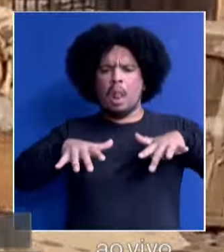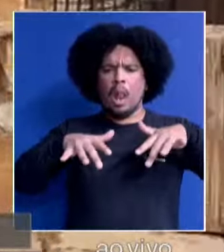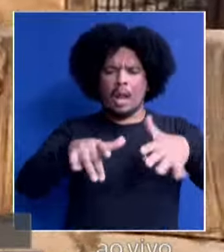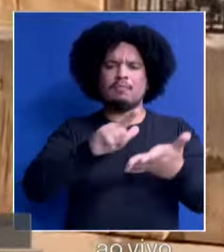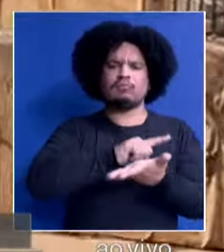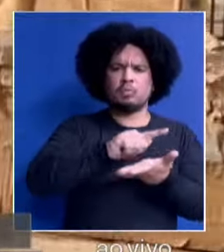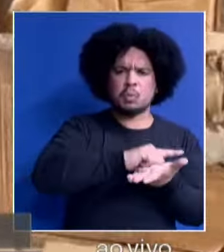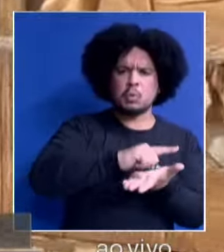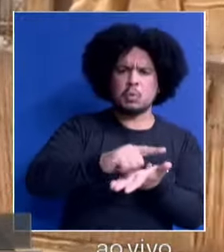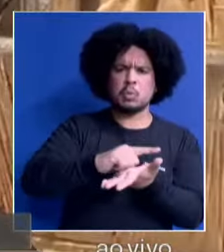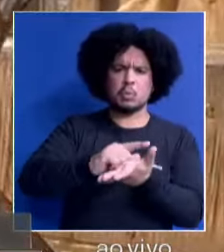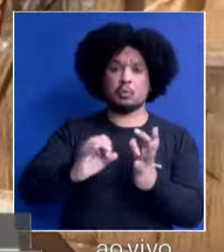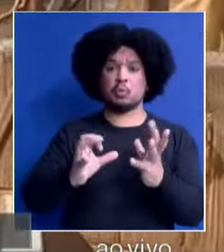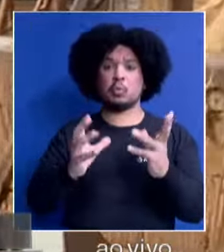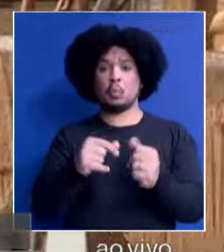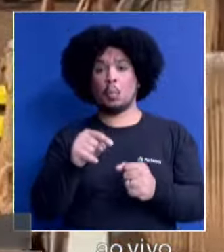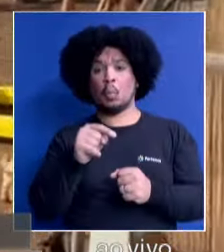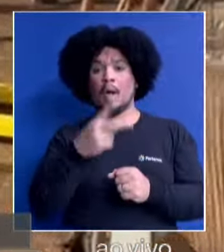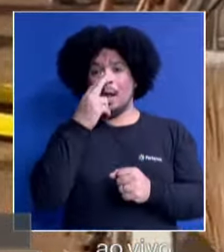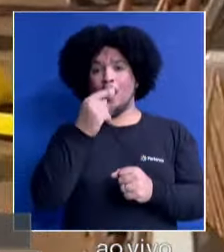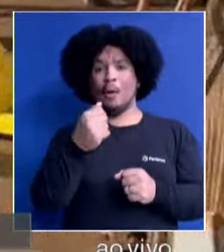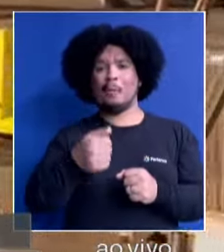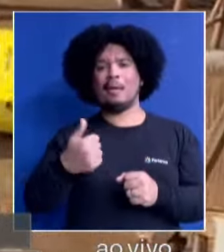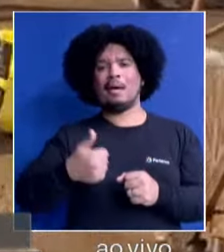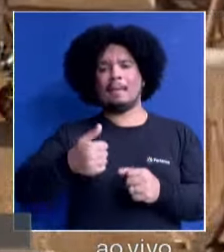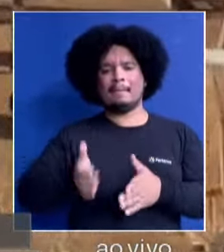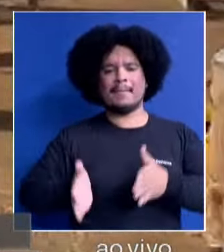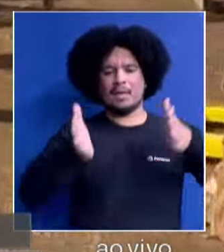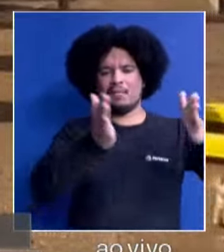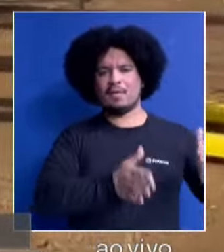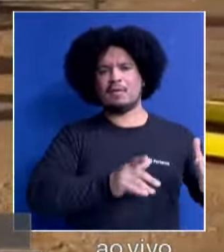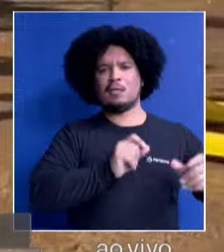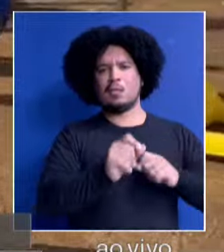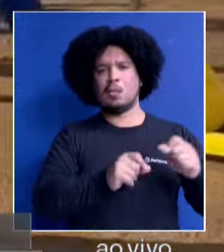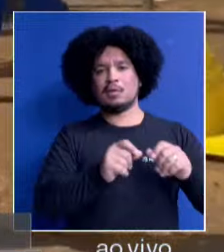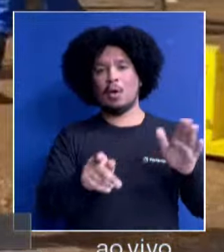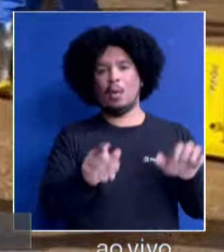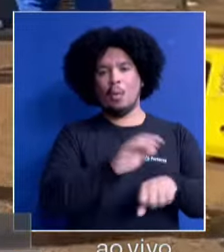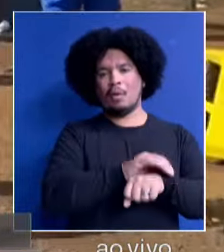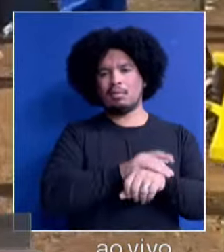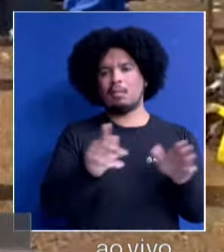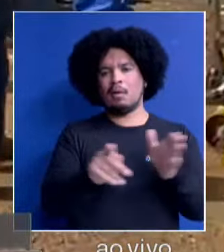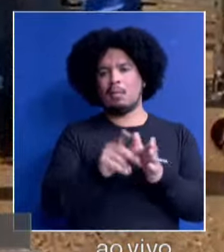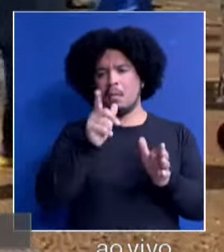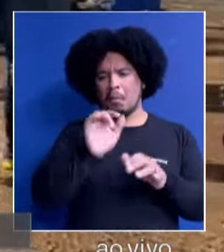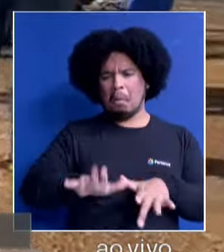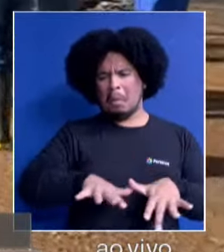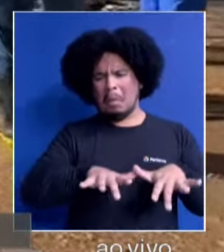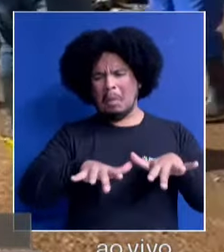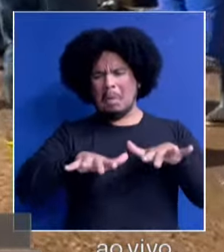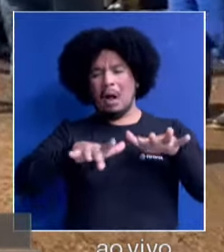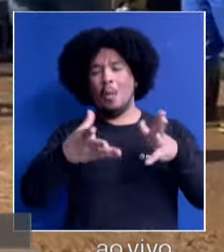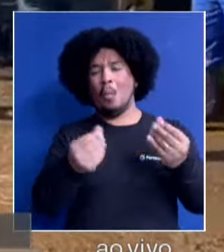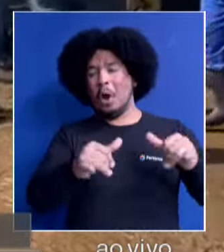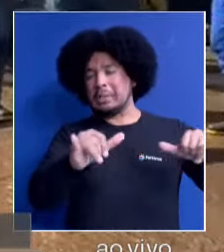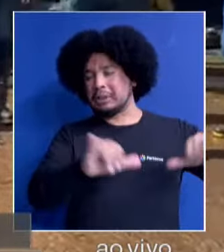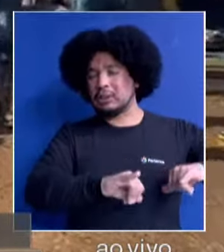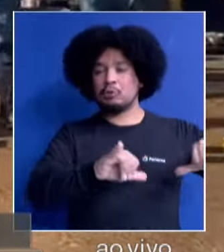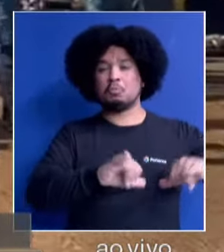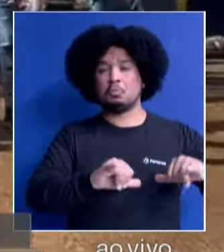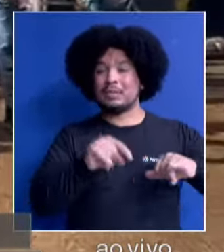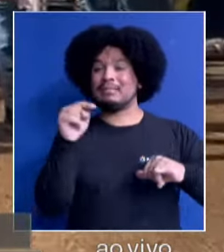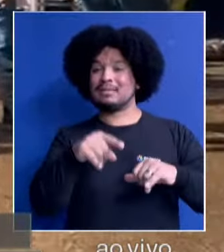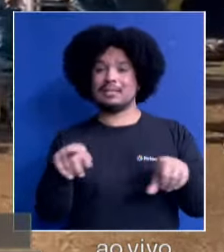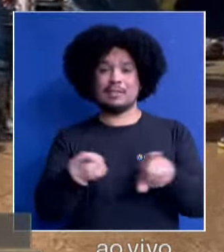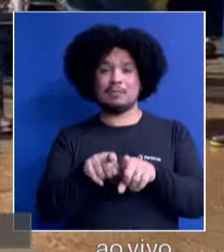limpeza. E assim como a primeira fase, que foi o momento da enchente, muito, muito doído para todos, isso está sendo